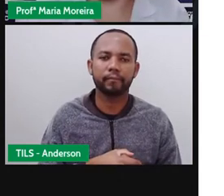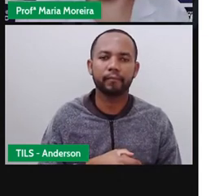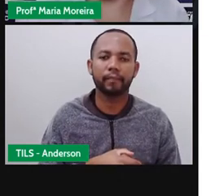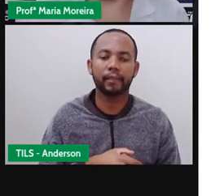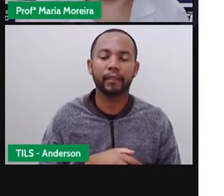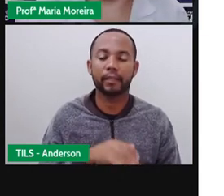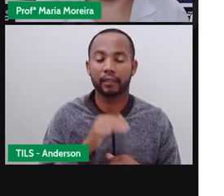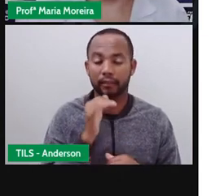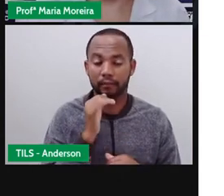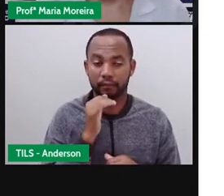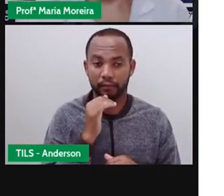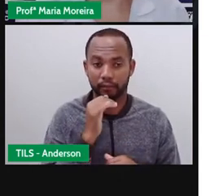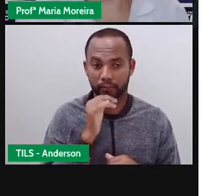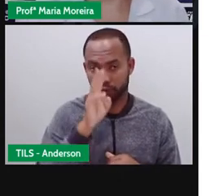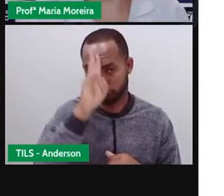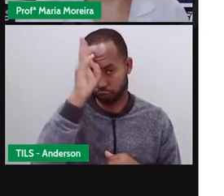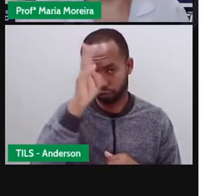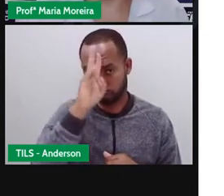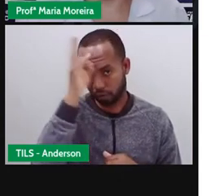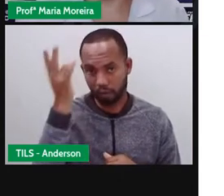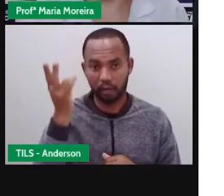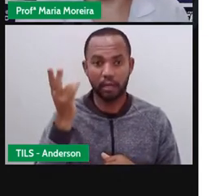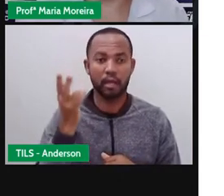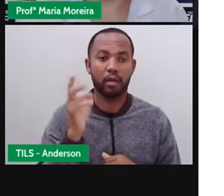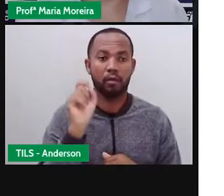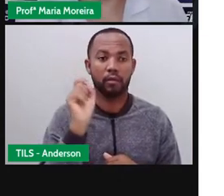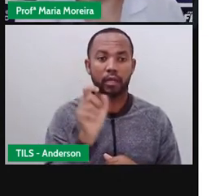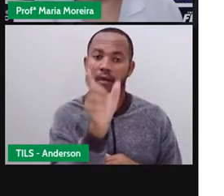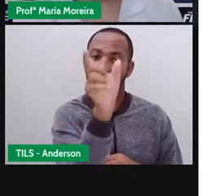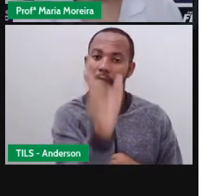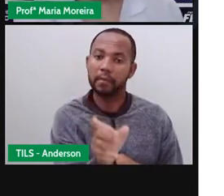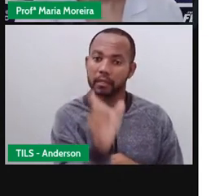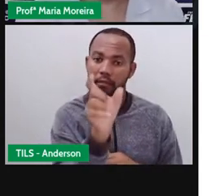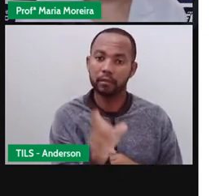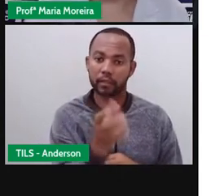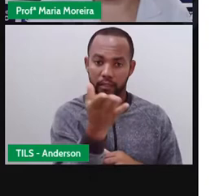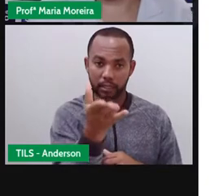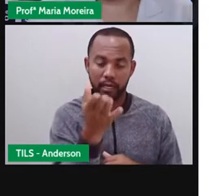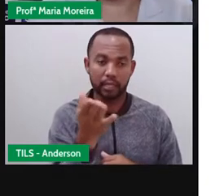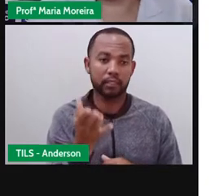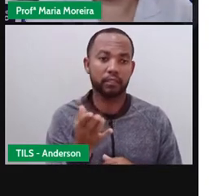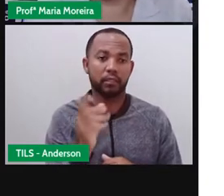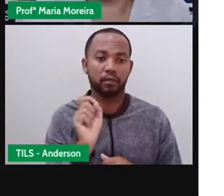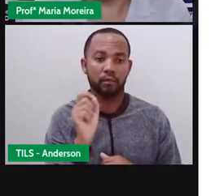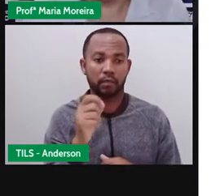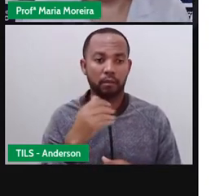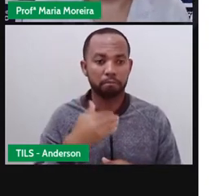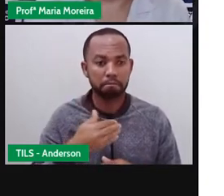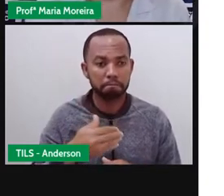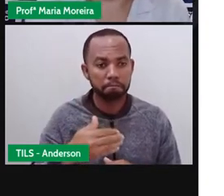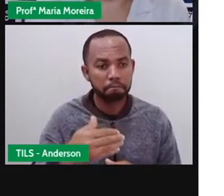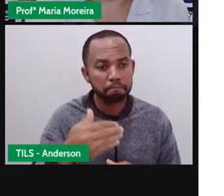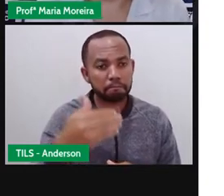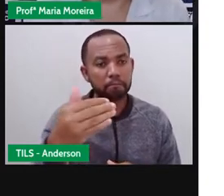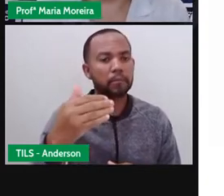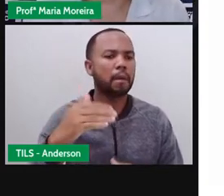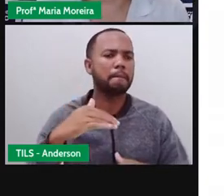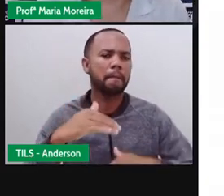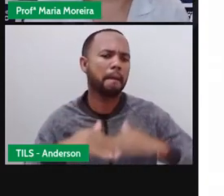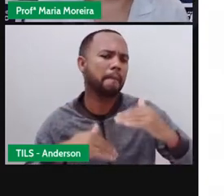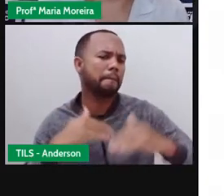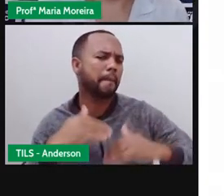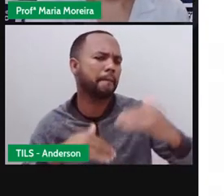características, né? As personagens movimentam-se e a história vai desenrolando, ela vai meio que